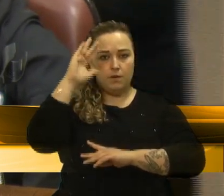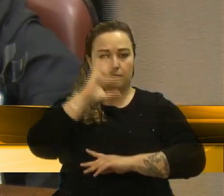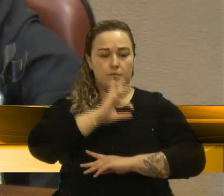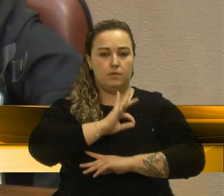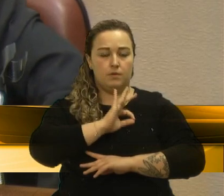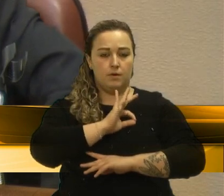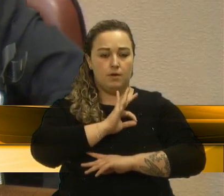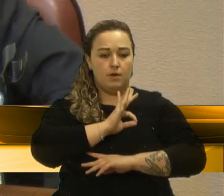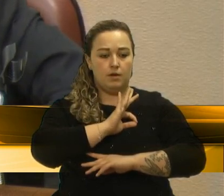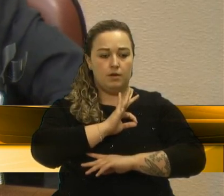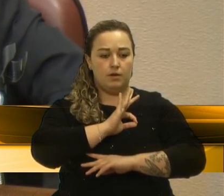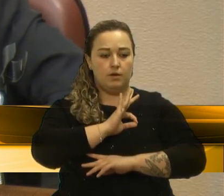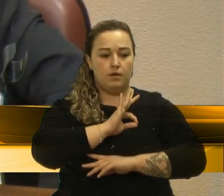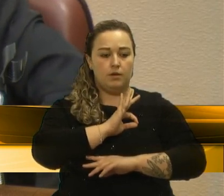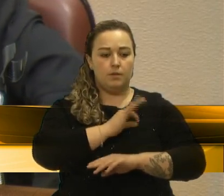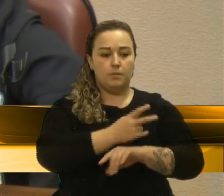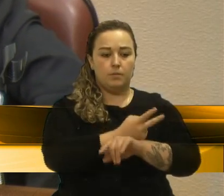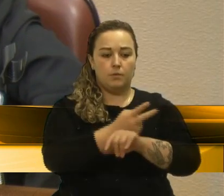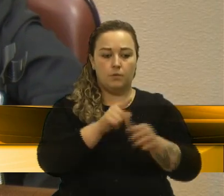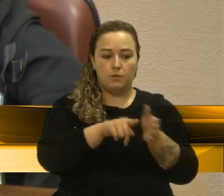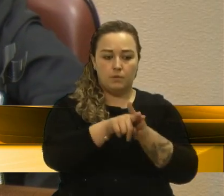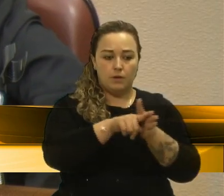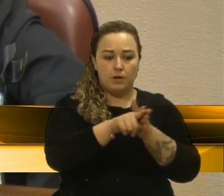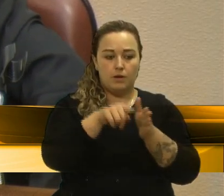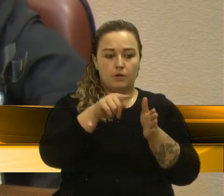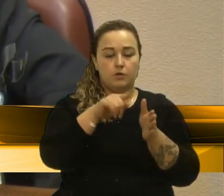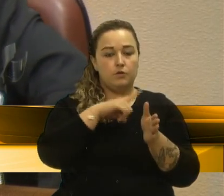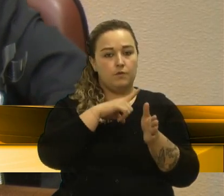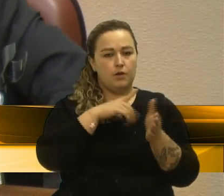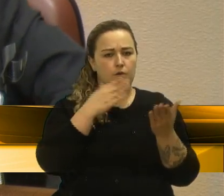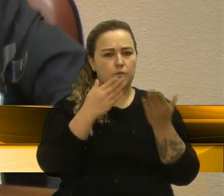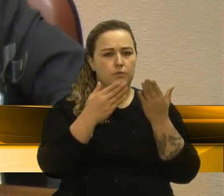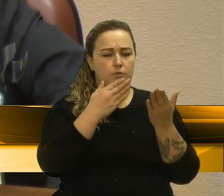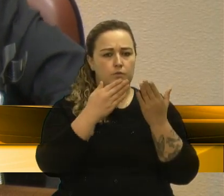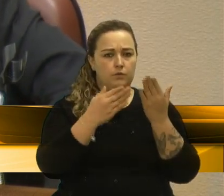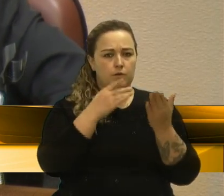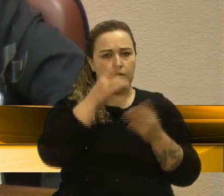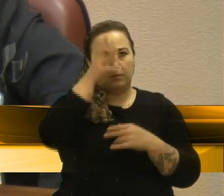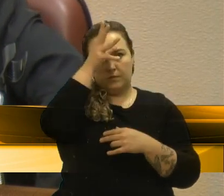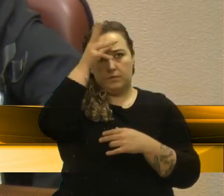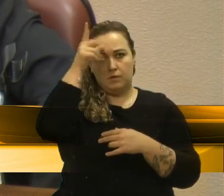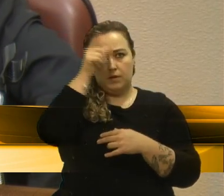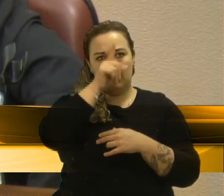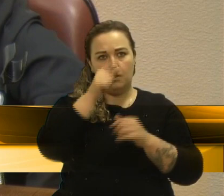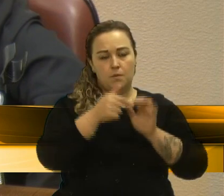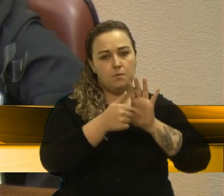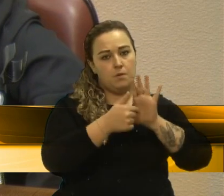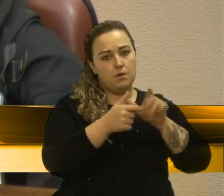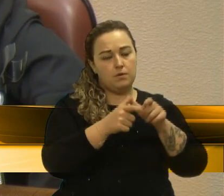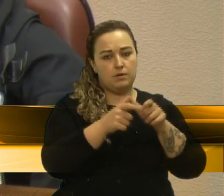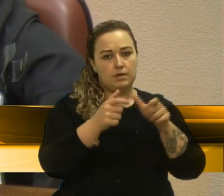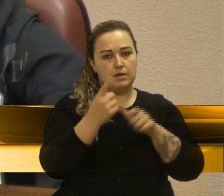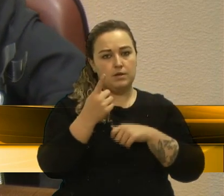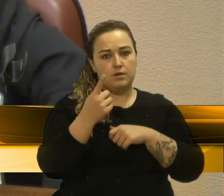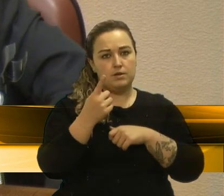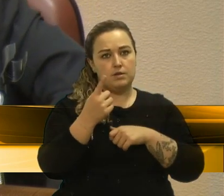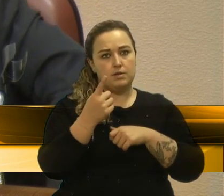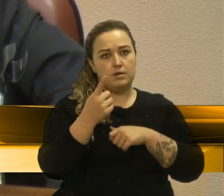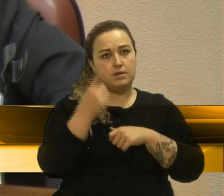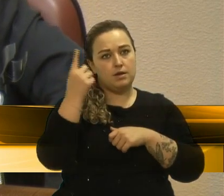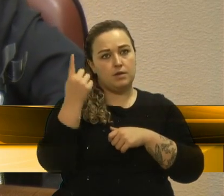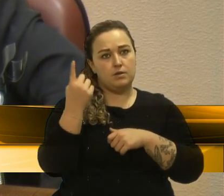legislativo para reivindicar algumas questões não expressam uma maioria de 169 guardas.